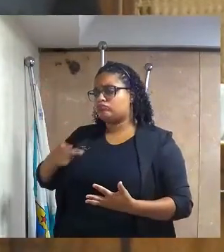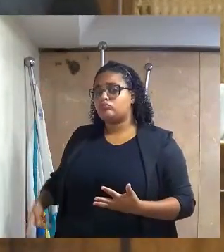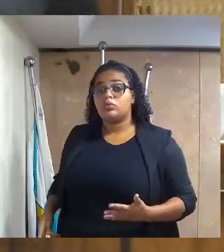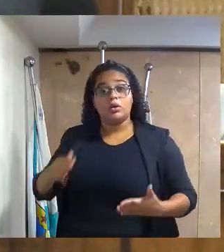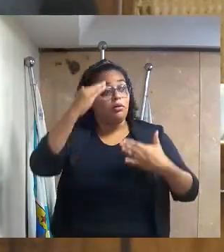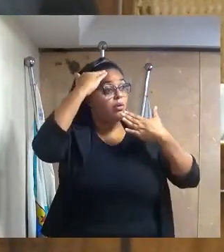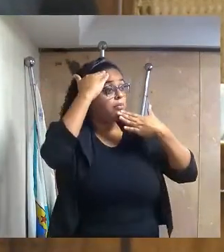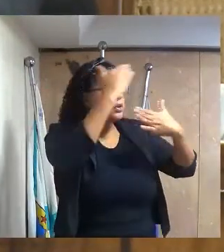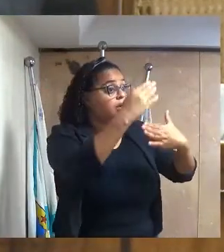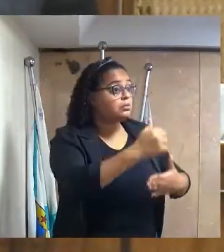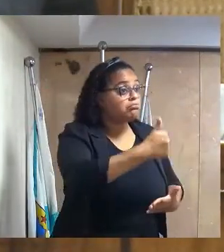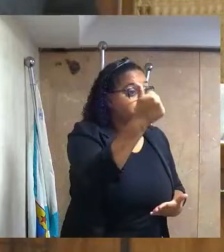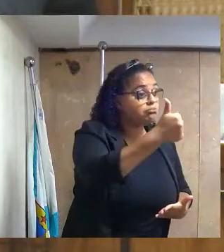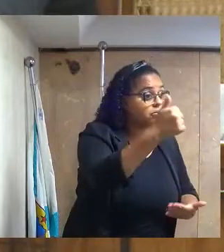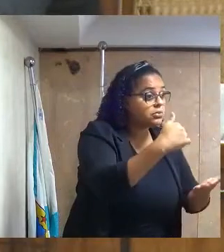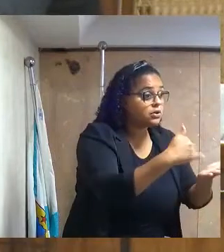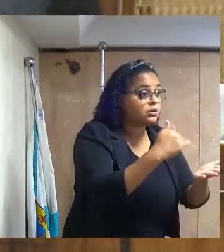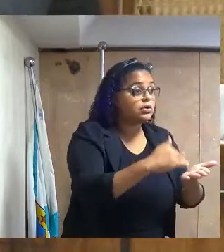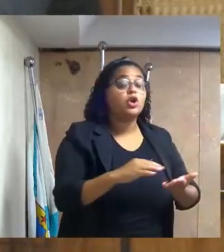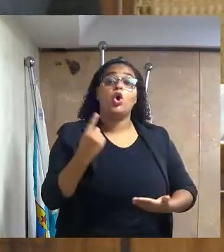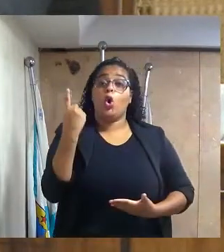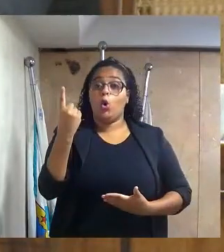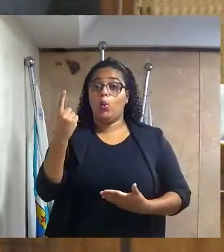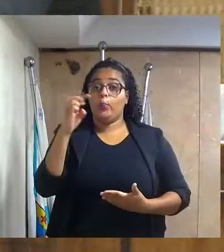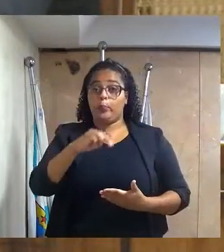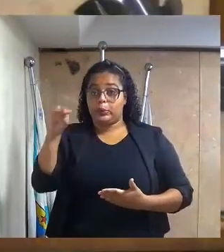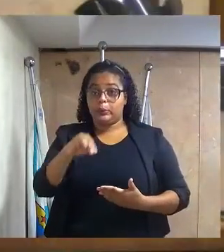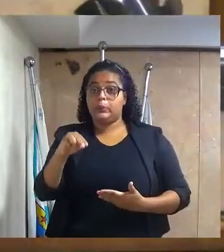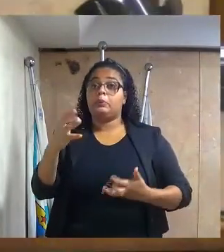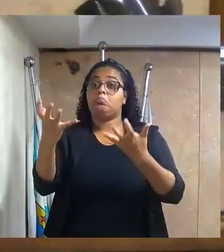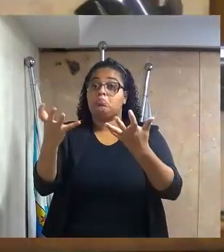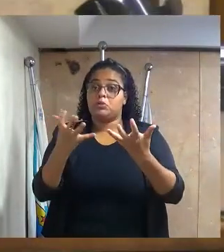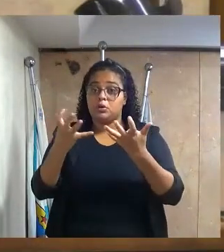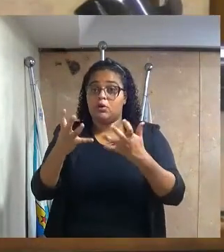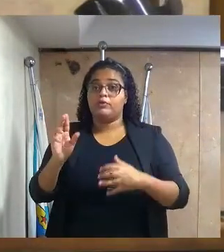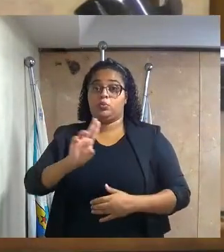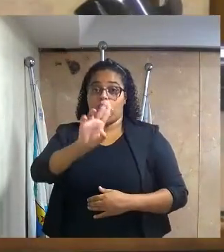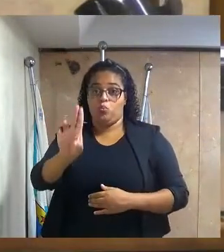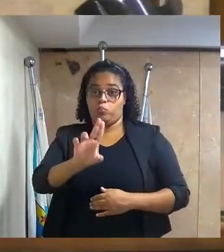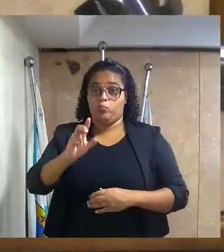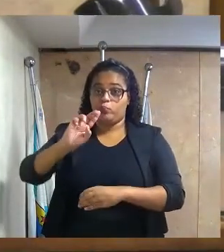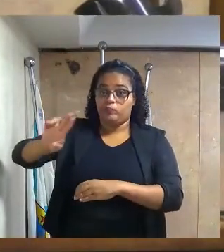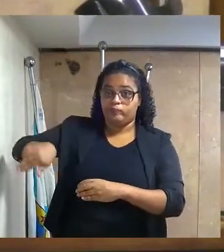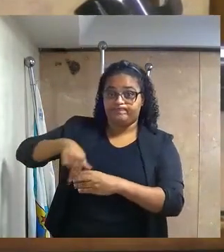Obrigado, primeiro secretário. Um minuto para os vereadores que quiserem fazer uso da palavra.